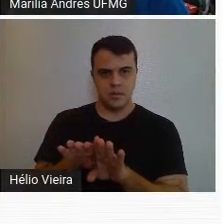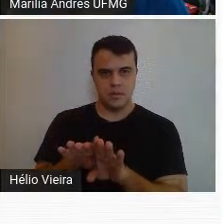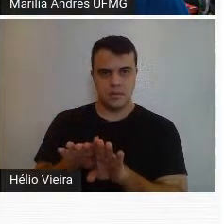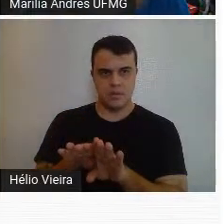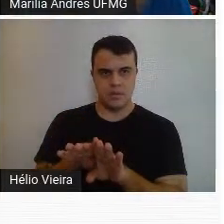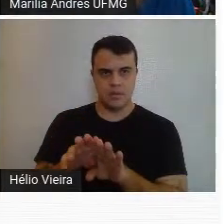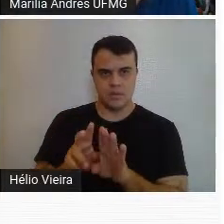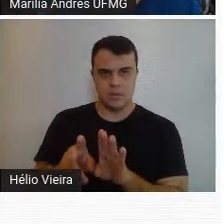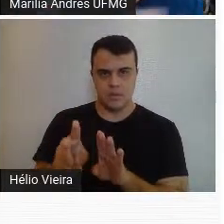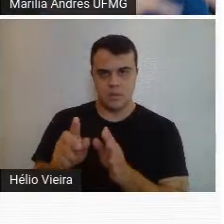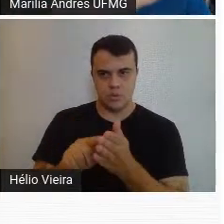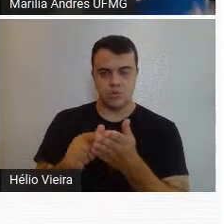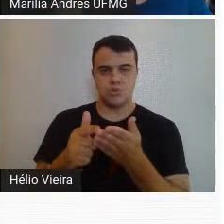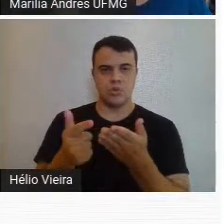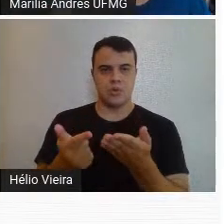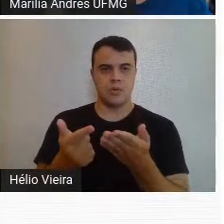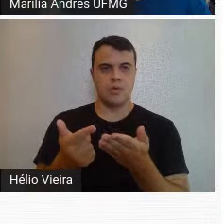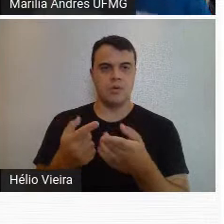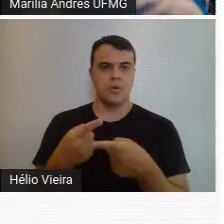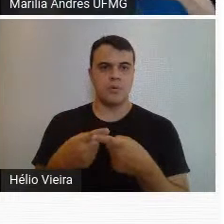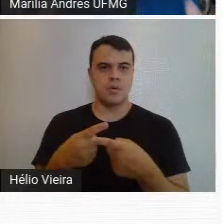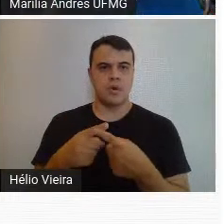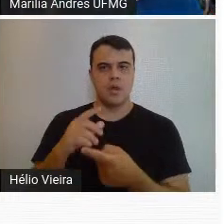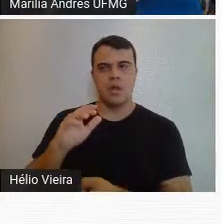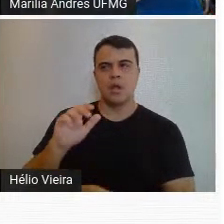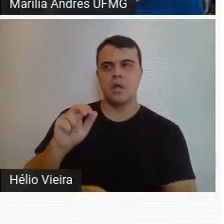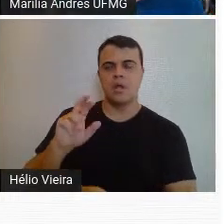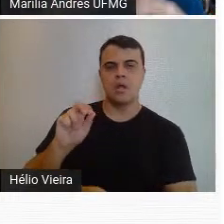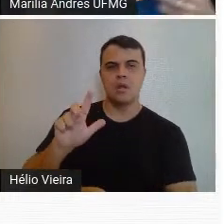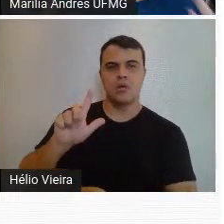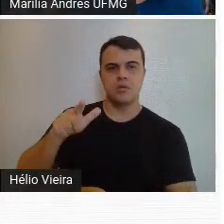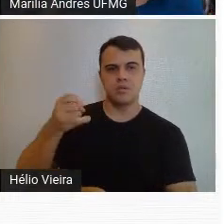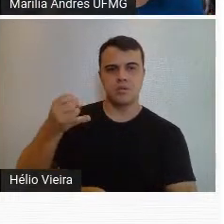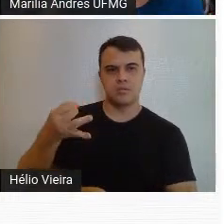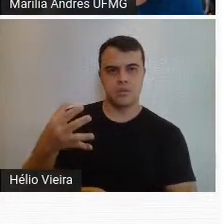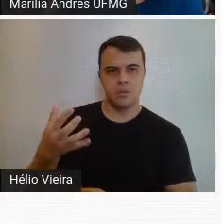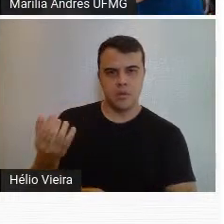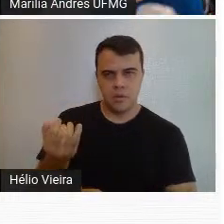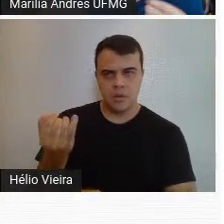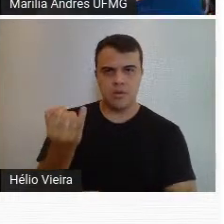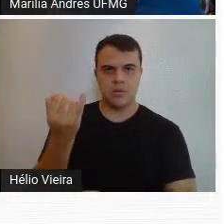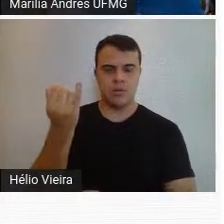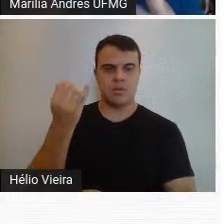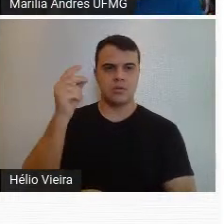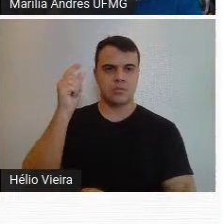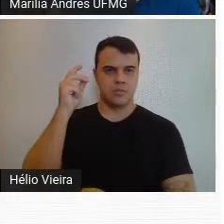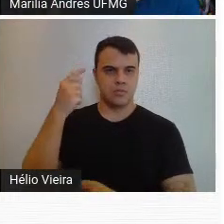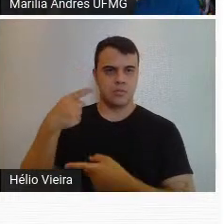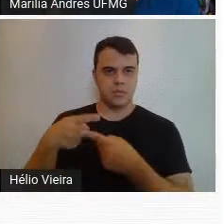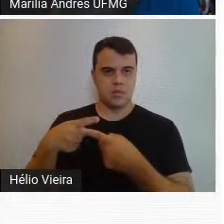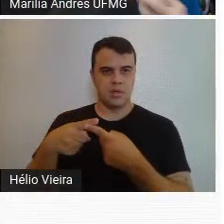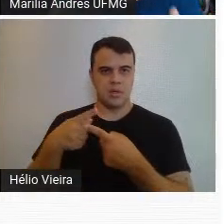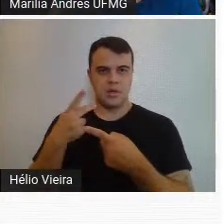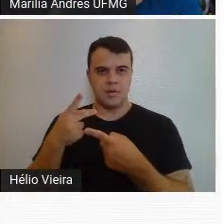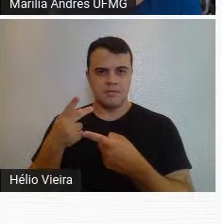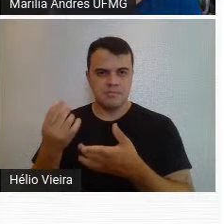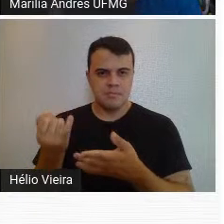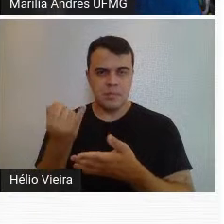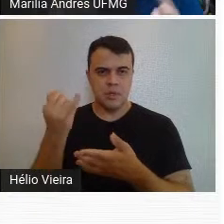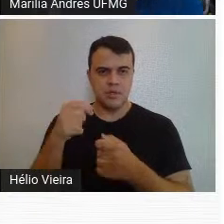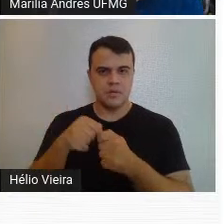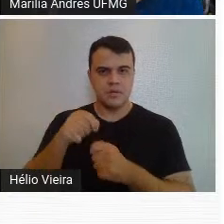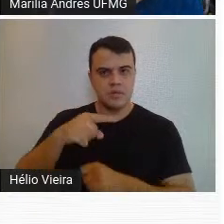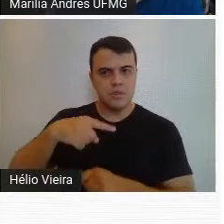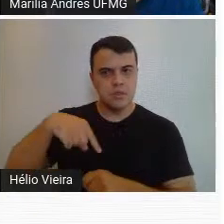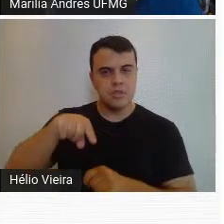nos jornais. A Carol já falou da importância dos jornais na época como fonte primária para a gente